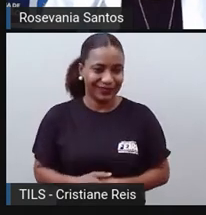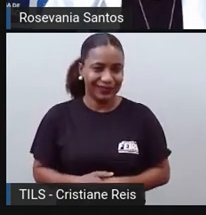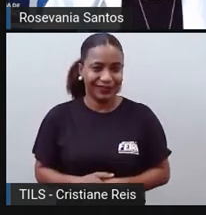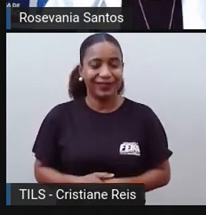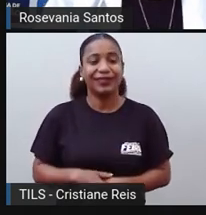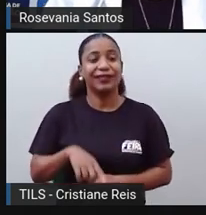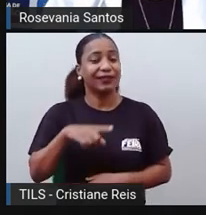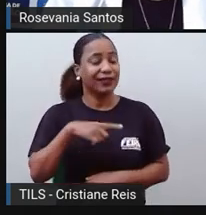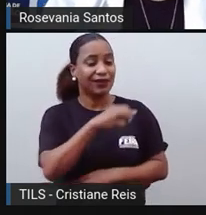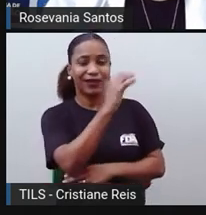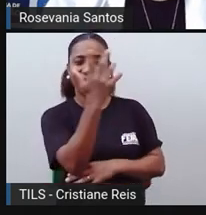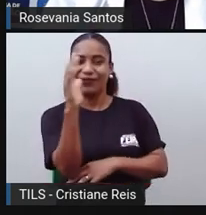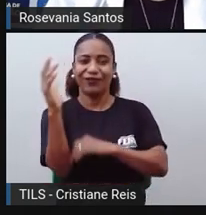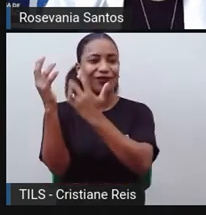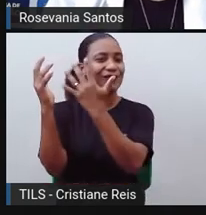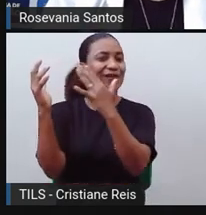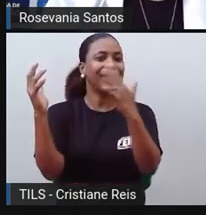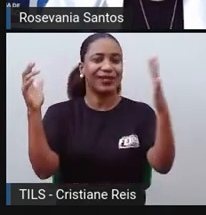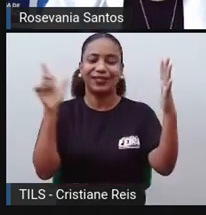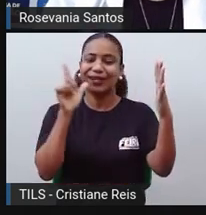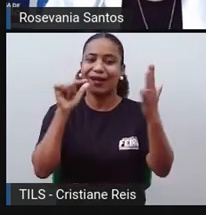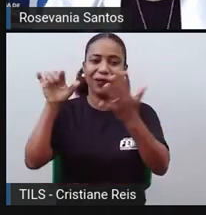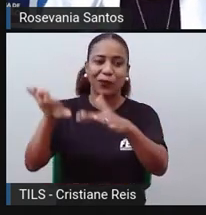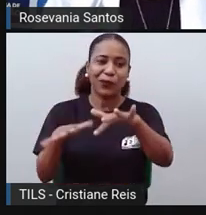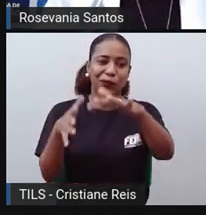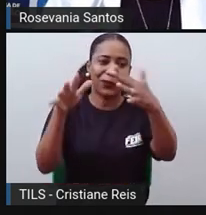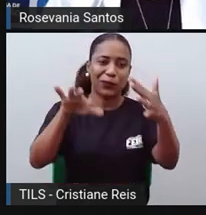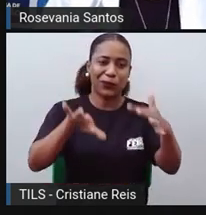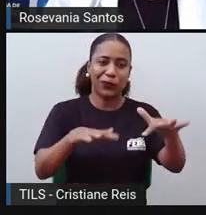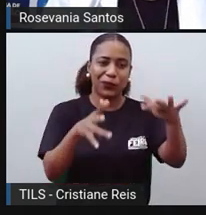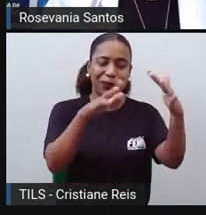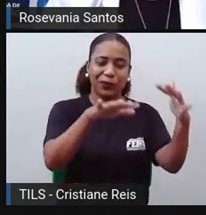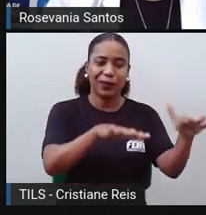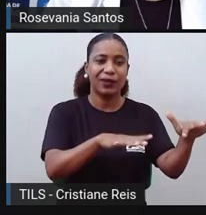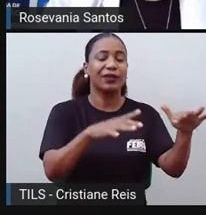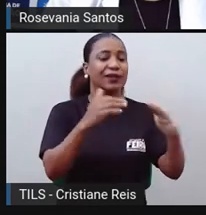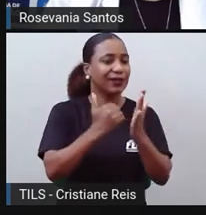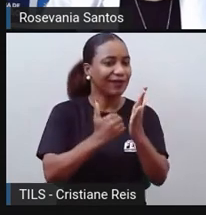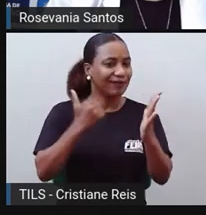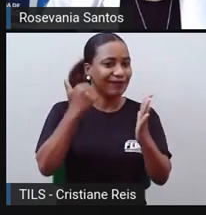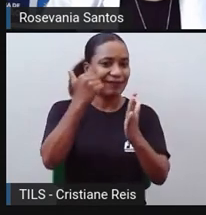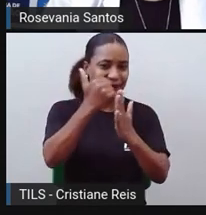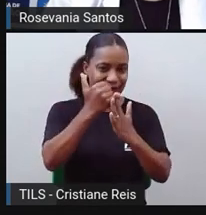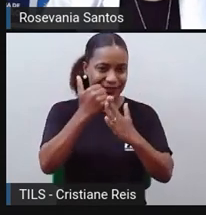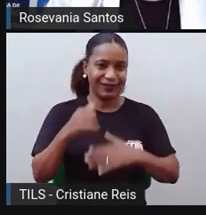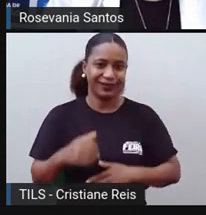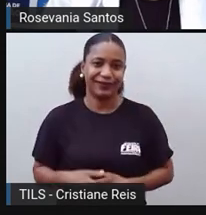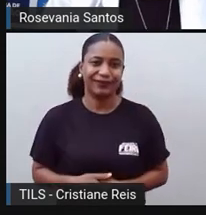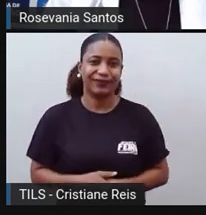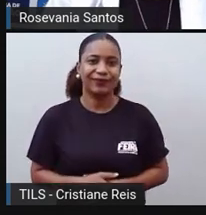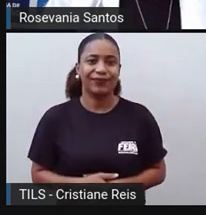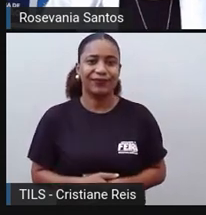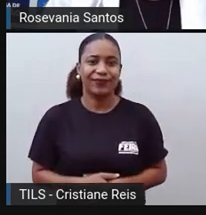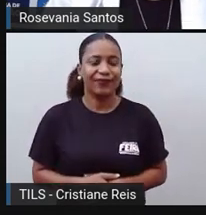a maior quantidade de umidade, que é onde a gente tem a vegetação, um pouco mais, bora dizer,